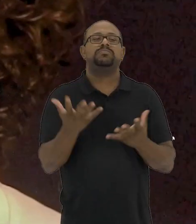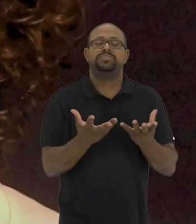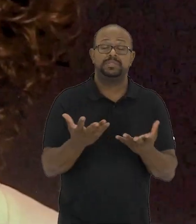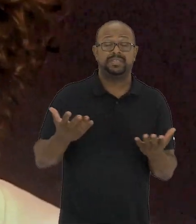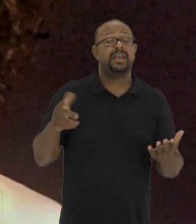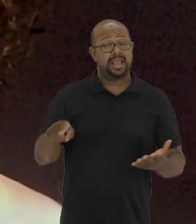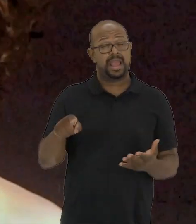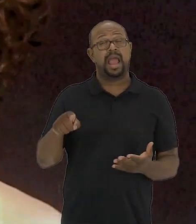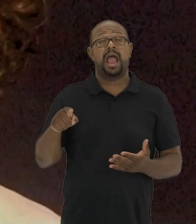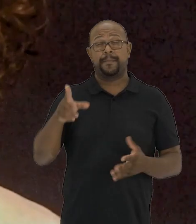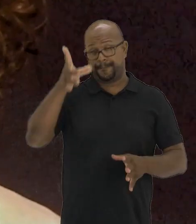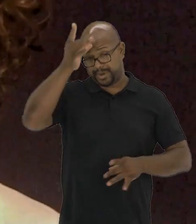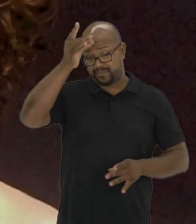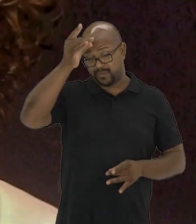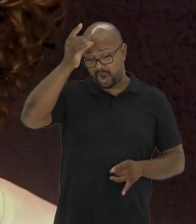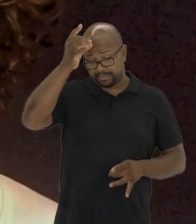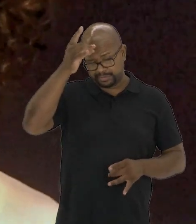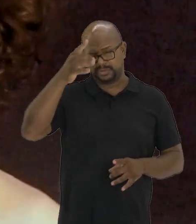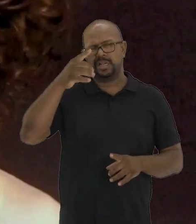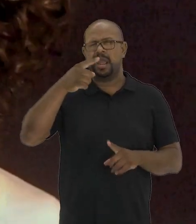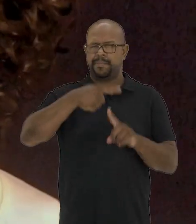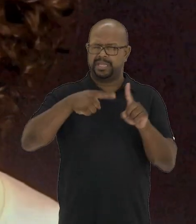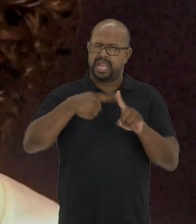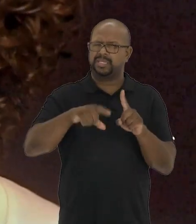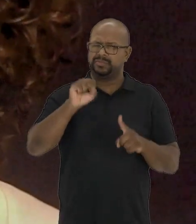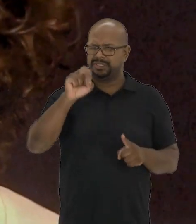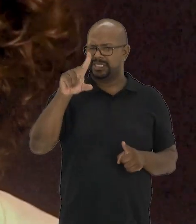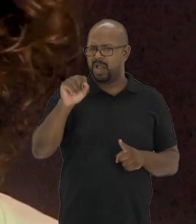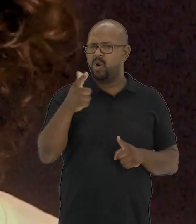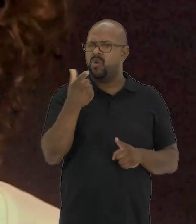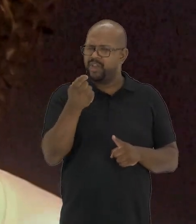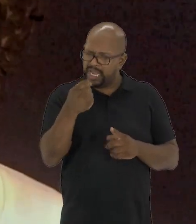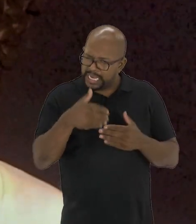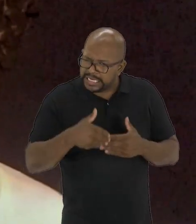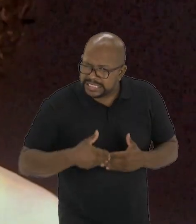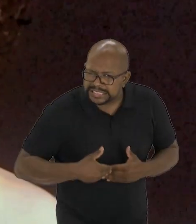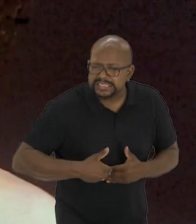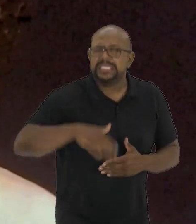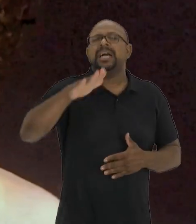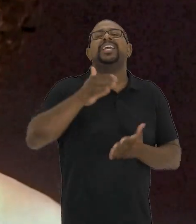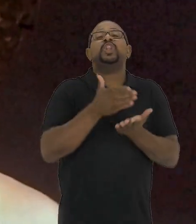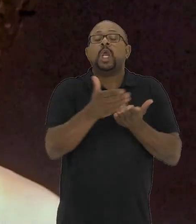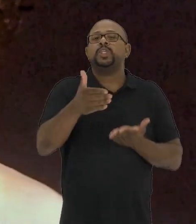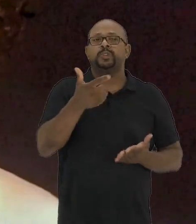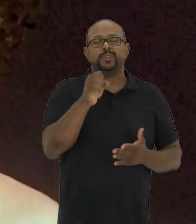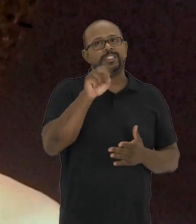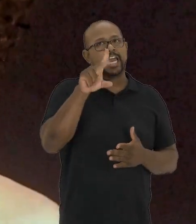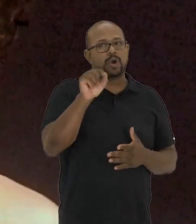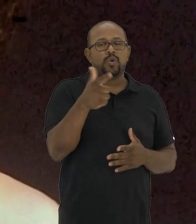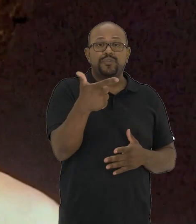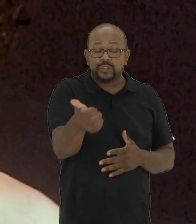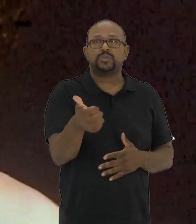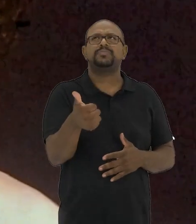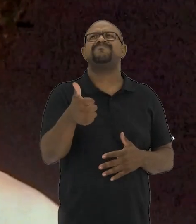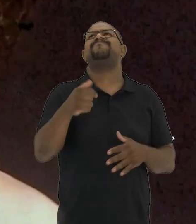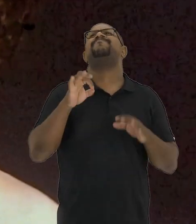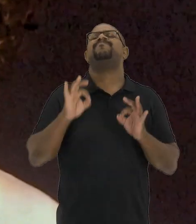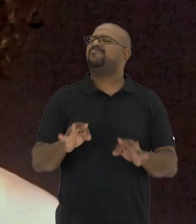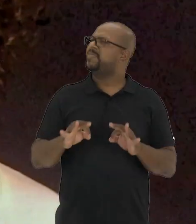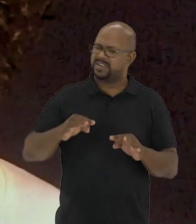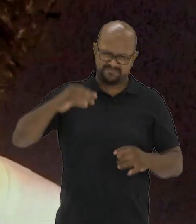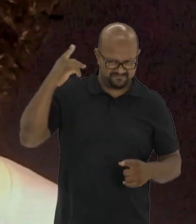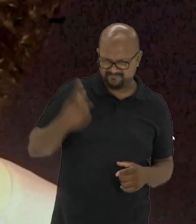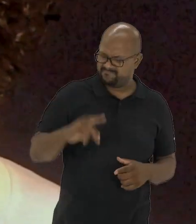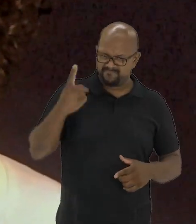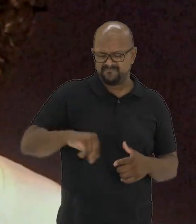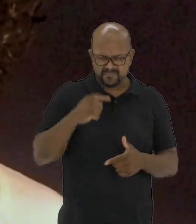conceitual. A performance durante a segunda metade do século XX e principalmente durante o iniciozinho do século XXI